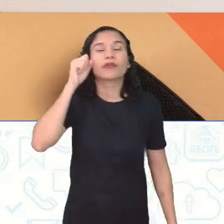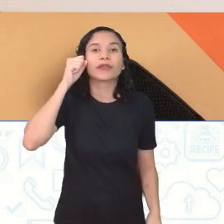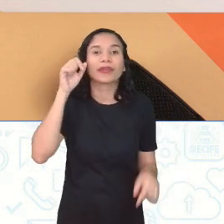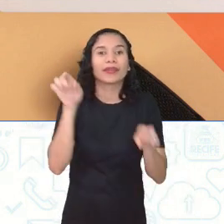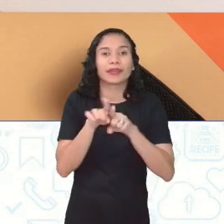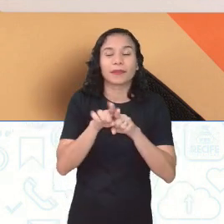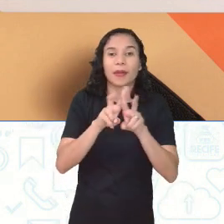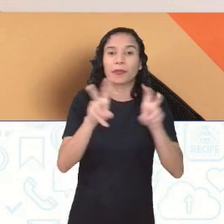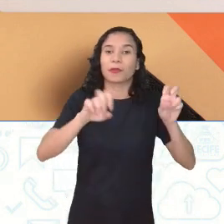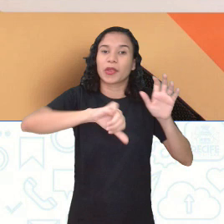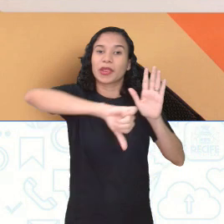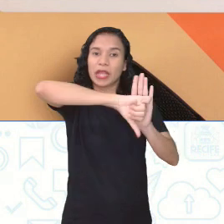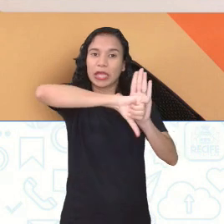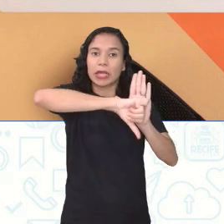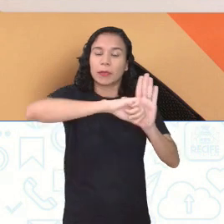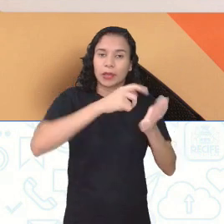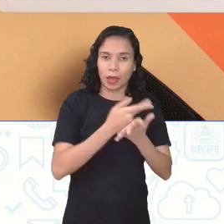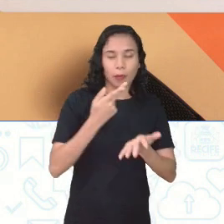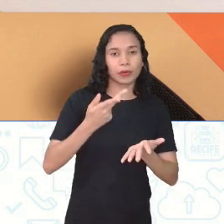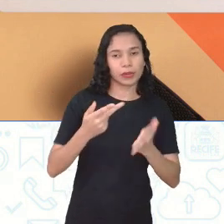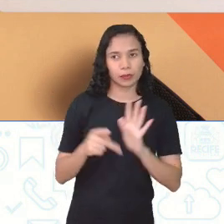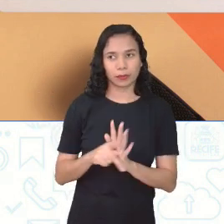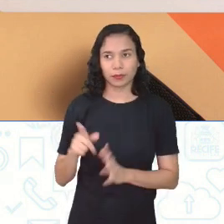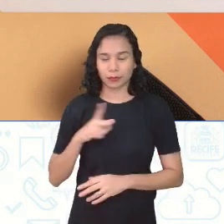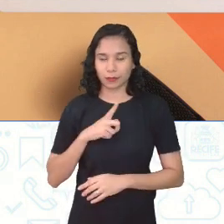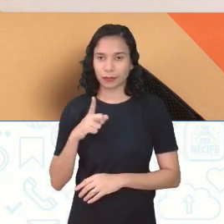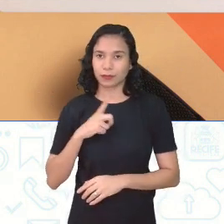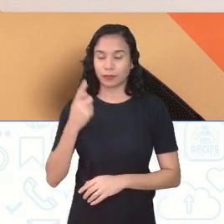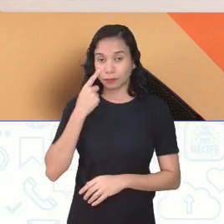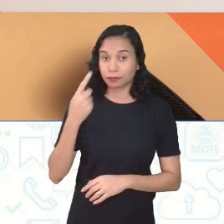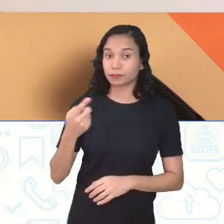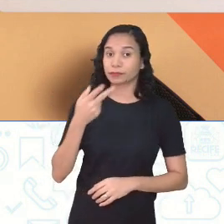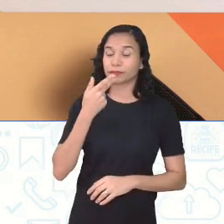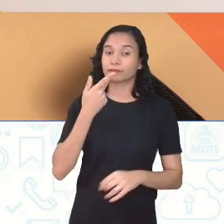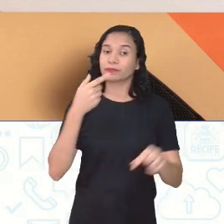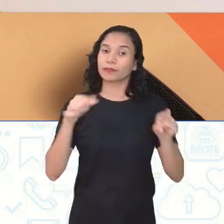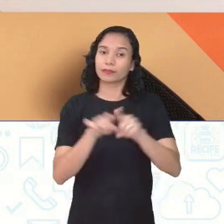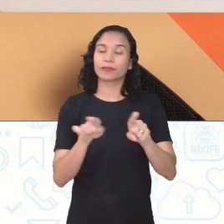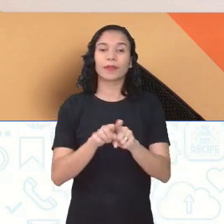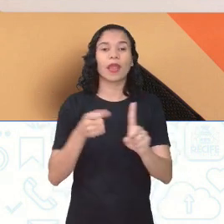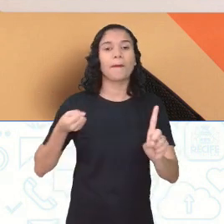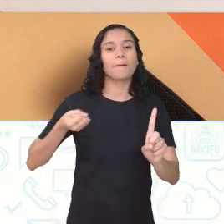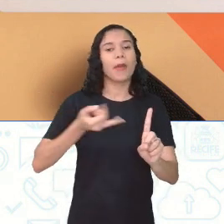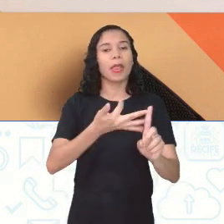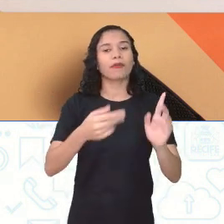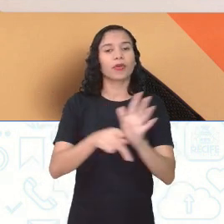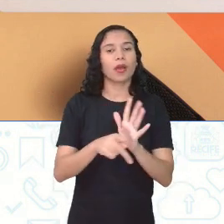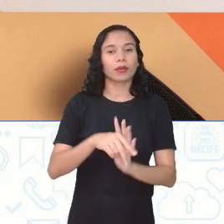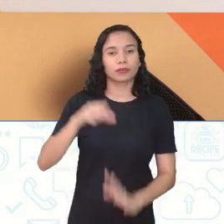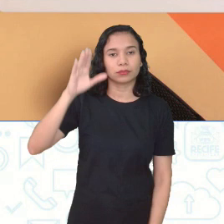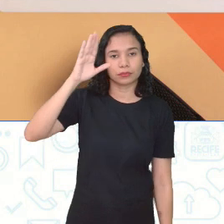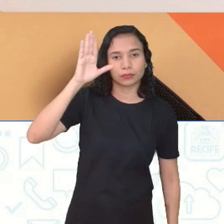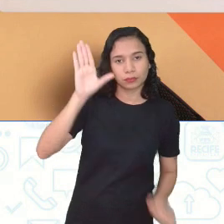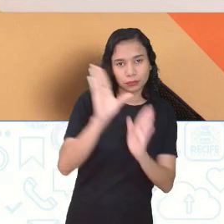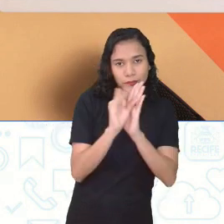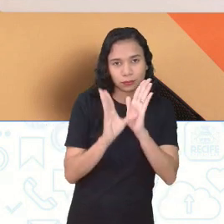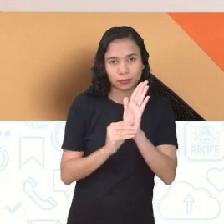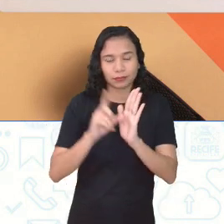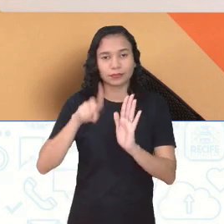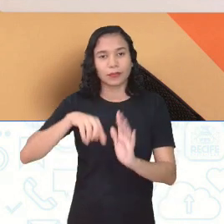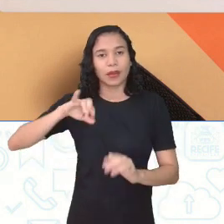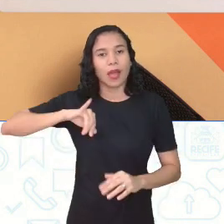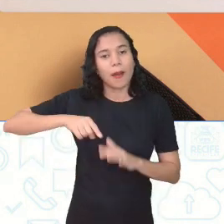de crime. Que tem essa, vale ressaltar, que outro benefício de produzir conteúdos em podcast é o